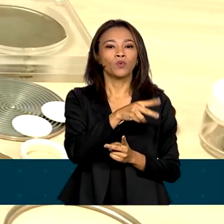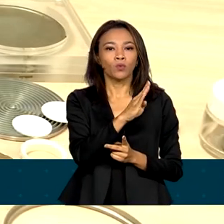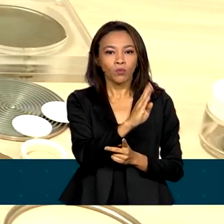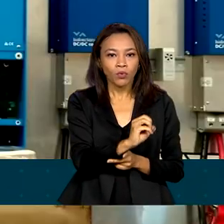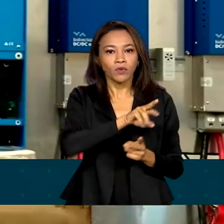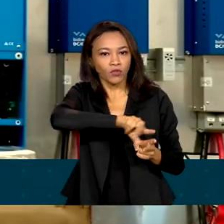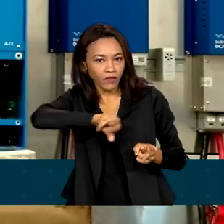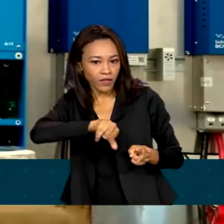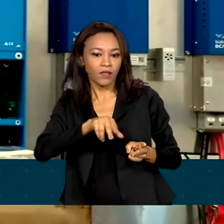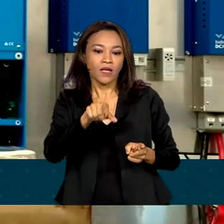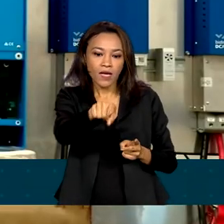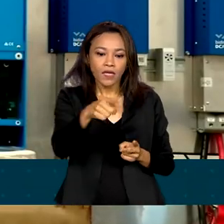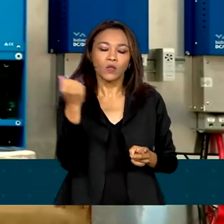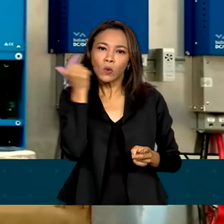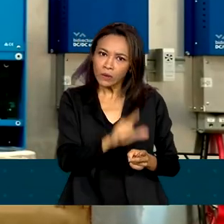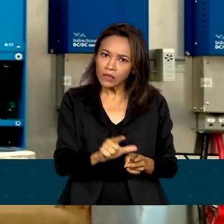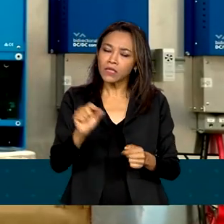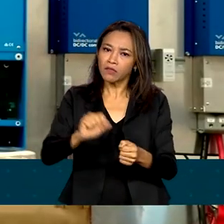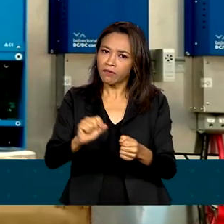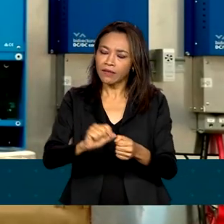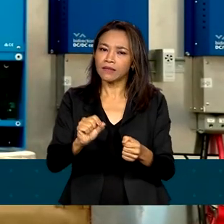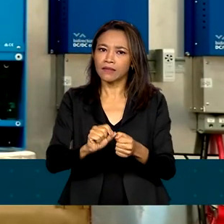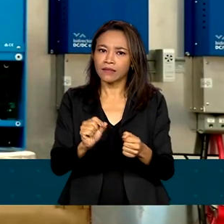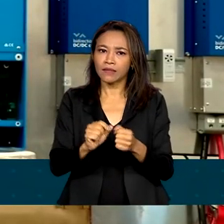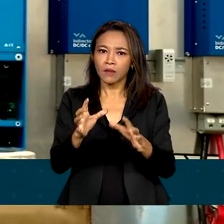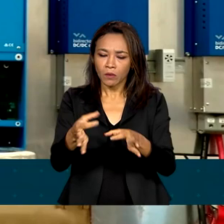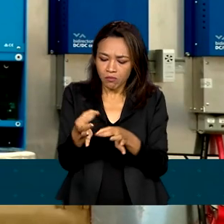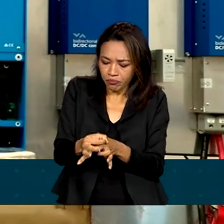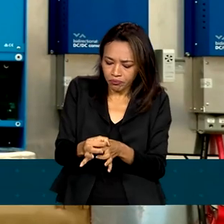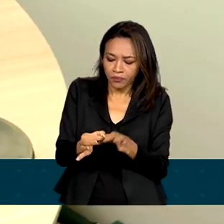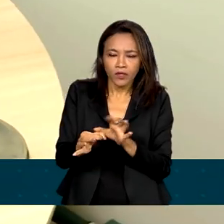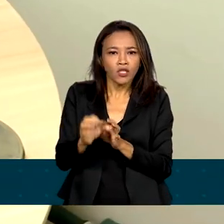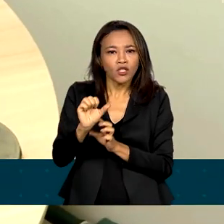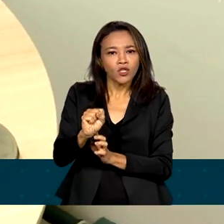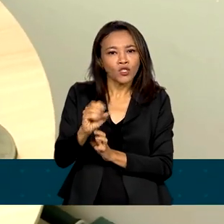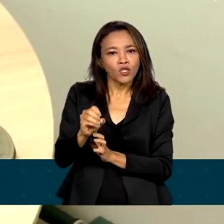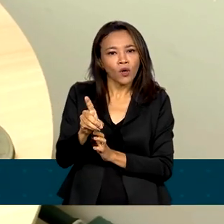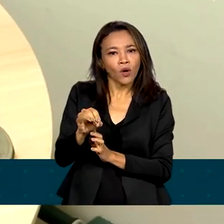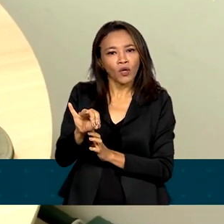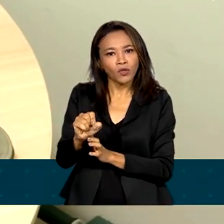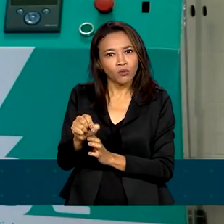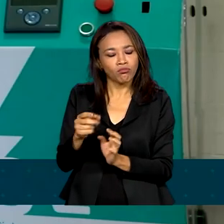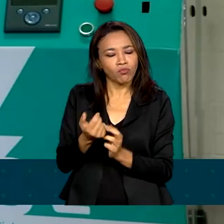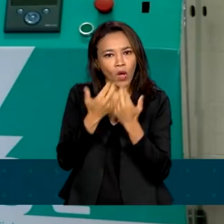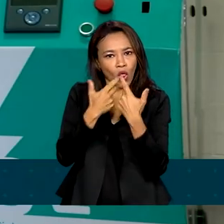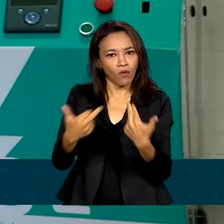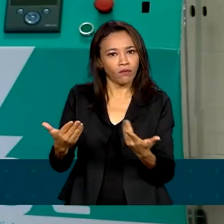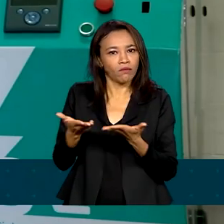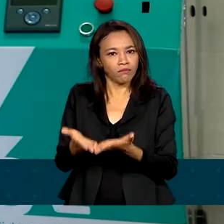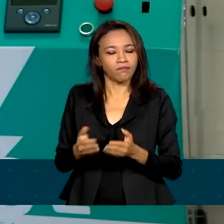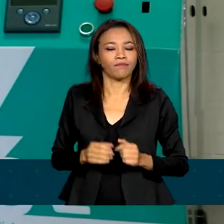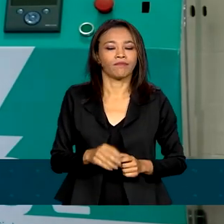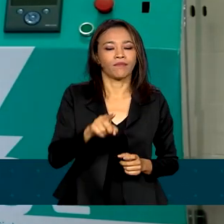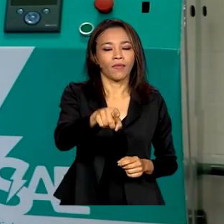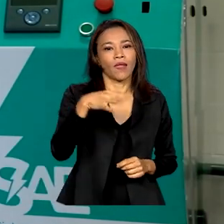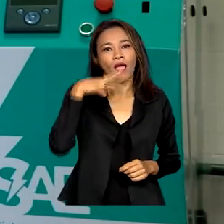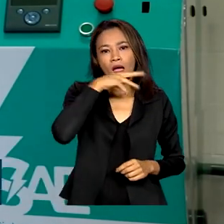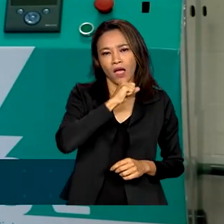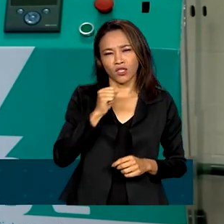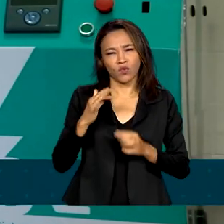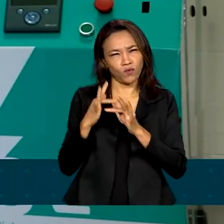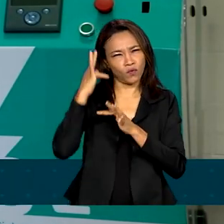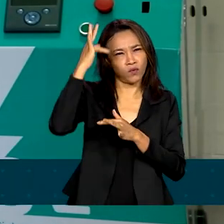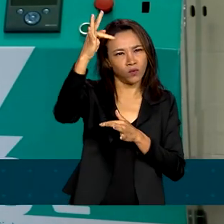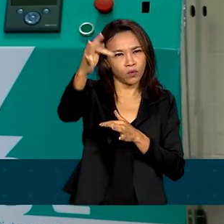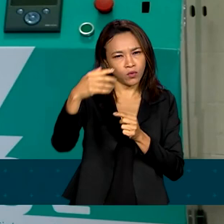de Itaipu conseguiram produzir a célula de bateria de sódio em formato inovador. A gente acha que num futuro de médio e longo